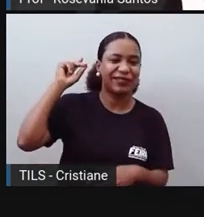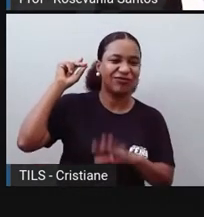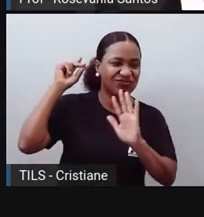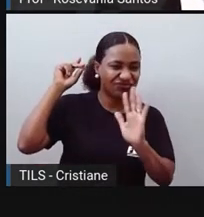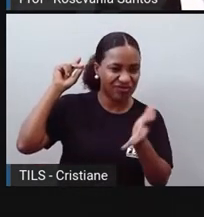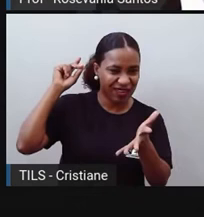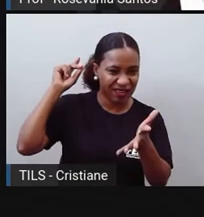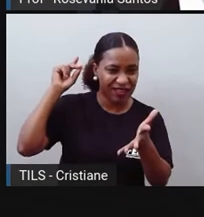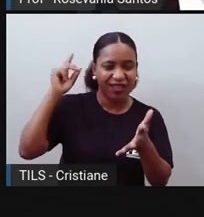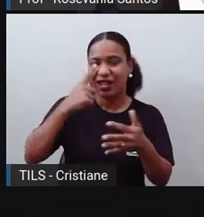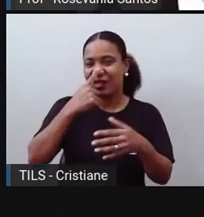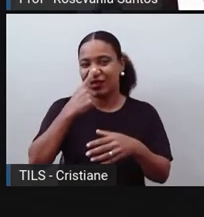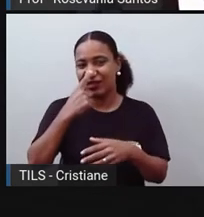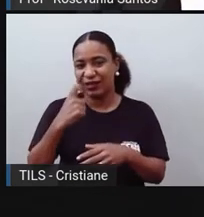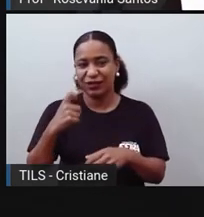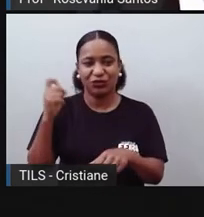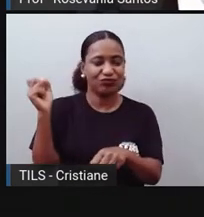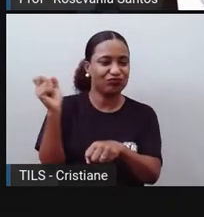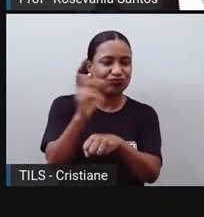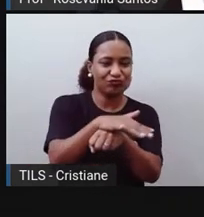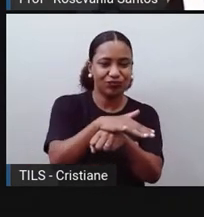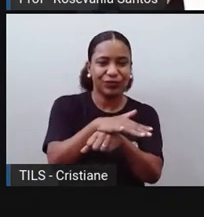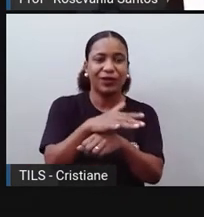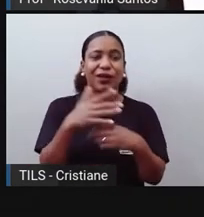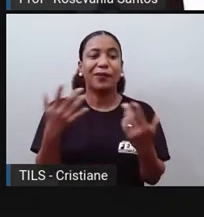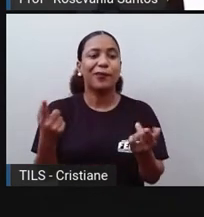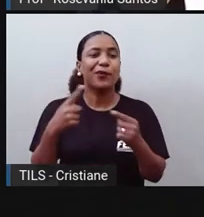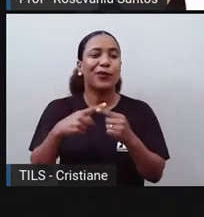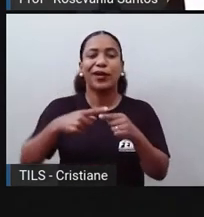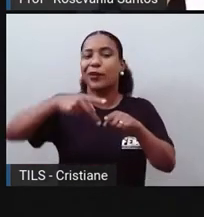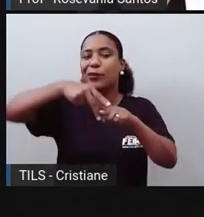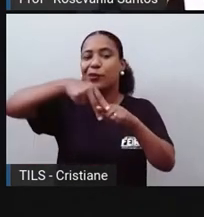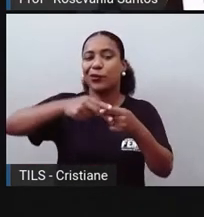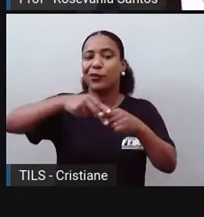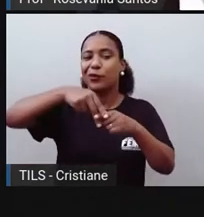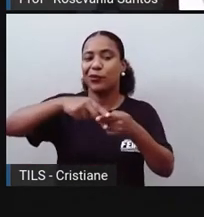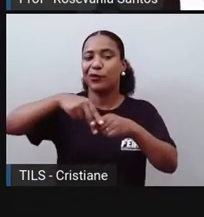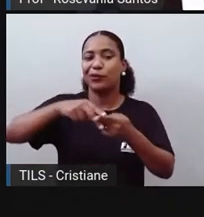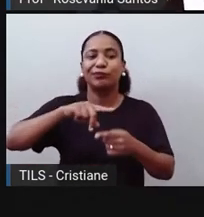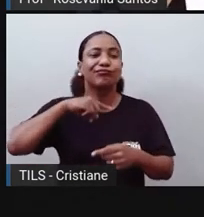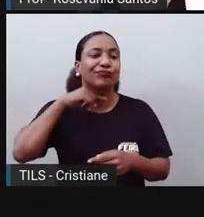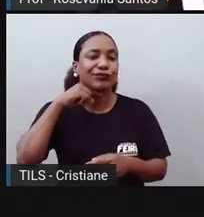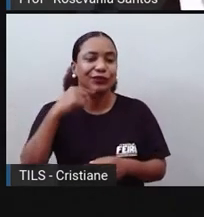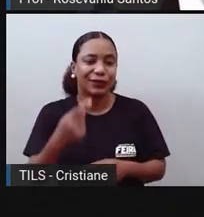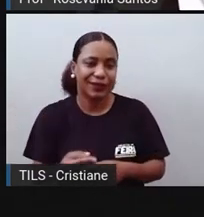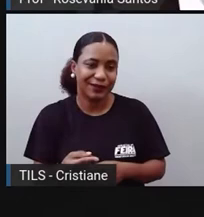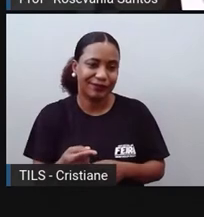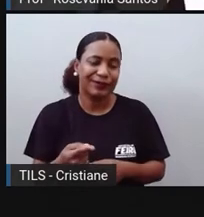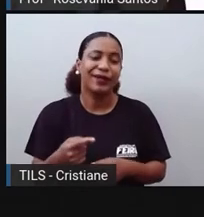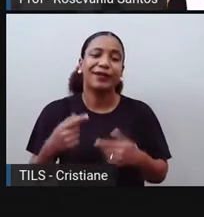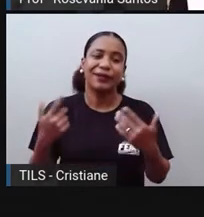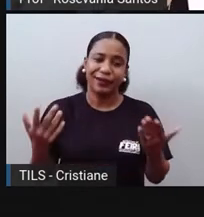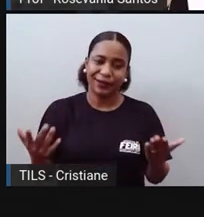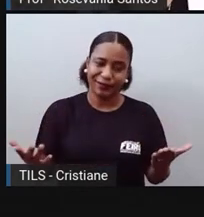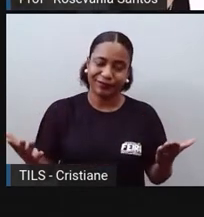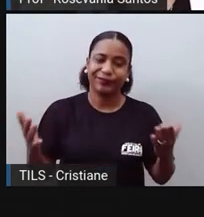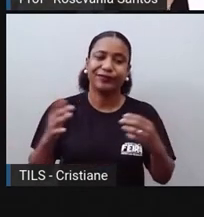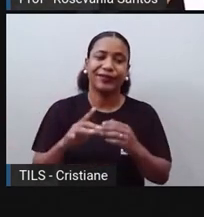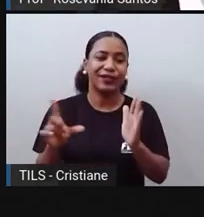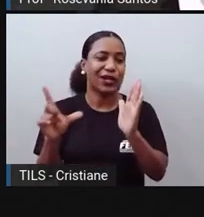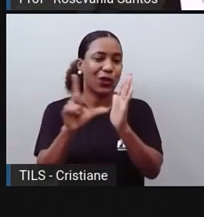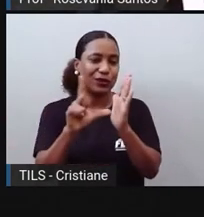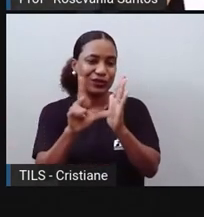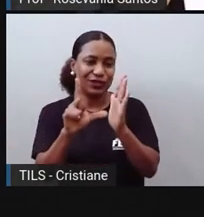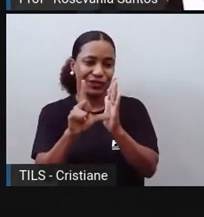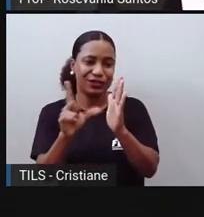porque ele já se torna obsoleto, não tem como você consertar e aí você tem que fazer a logística reversa, você tem que devolver